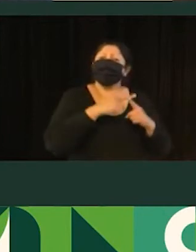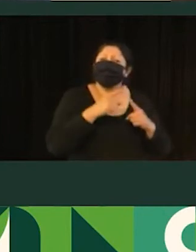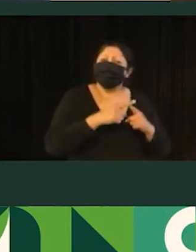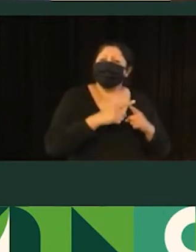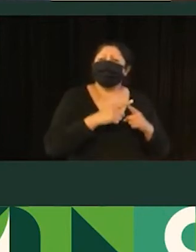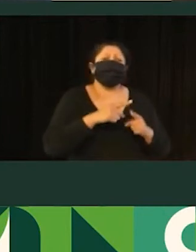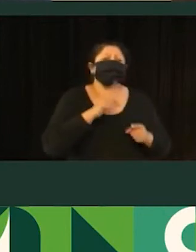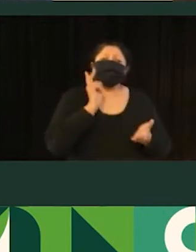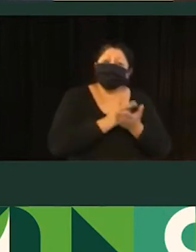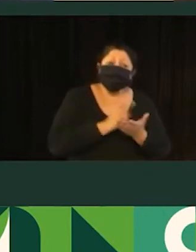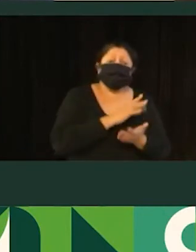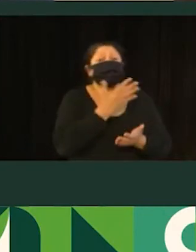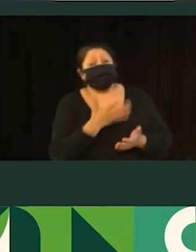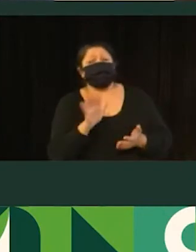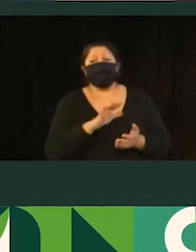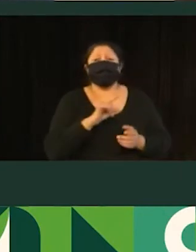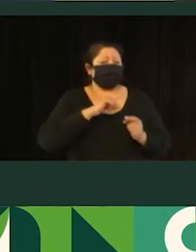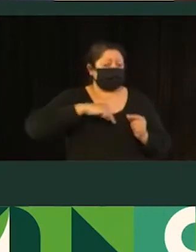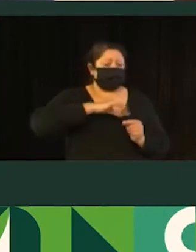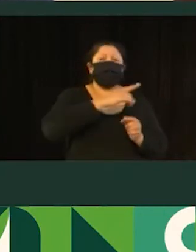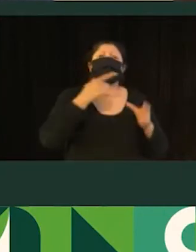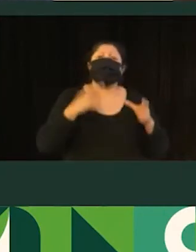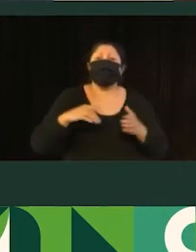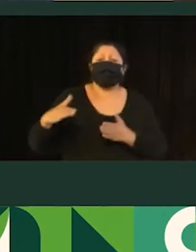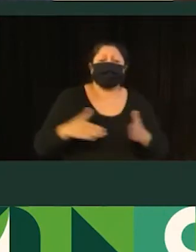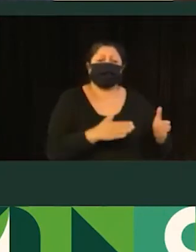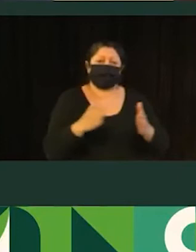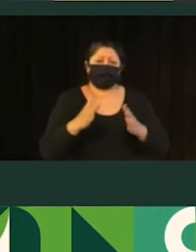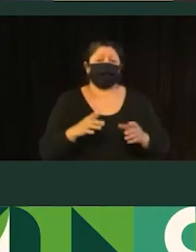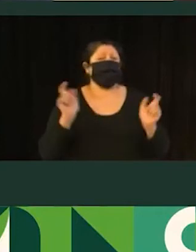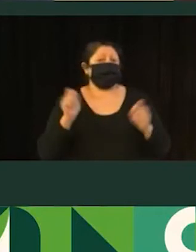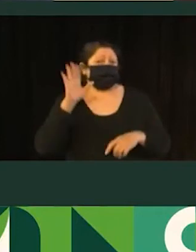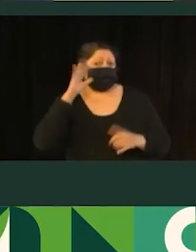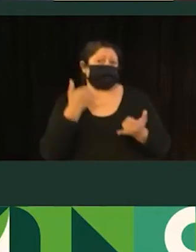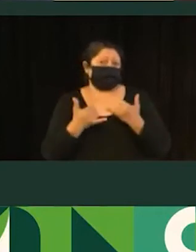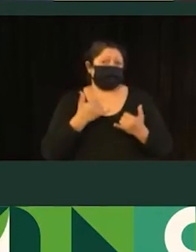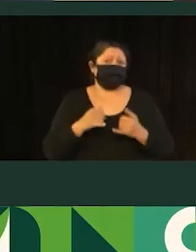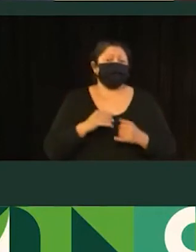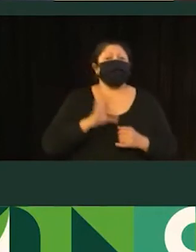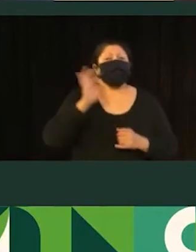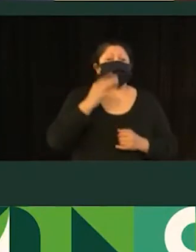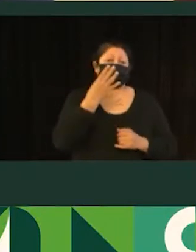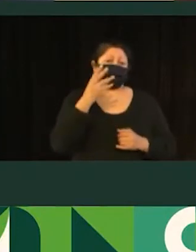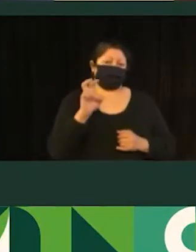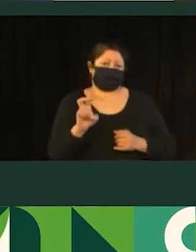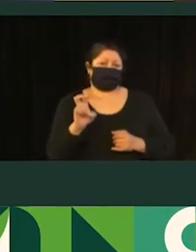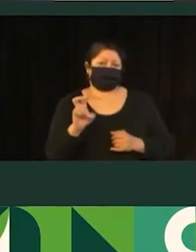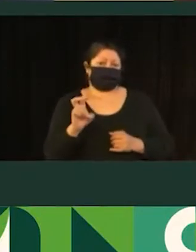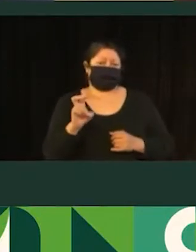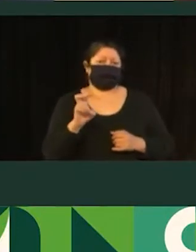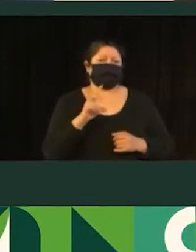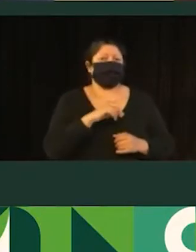viagem ocorre e o trajeto urbano. Então, aqui, a pode observar, por exemplo, que 45% dos veículos